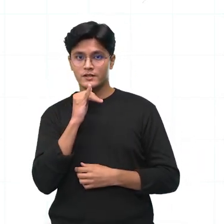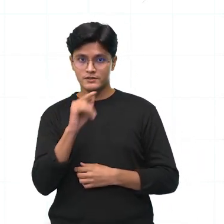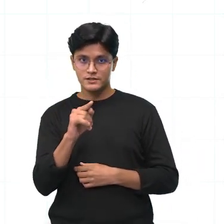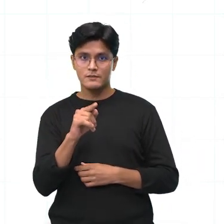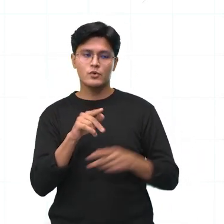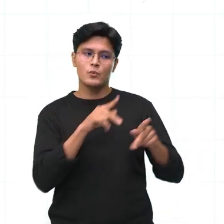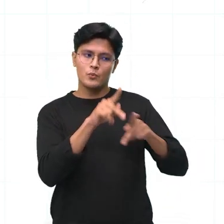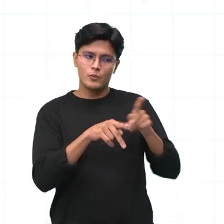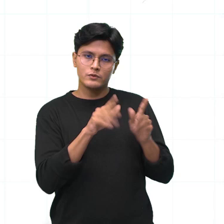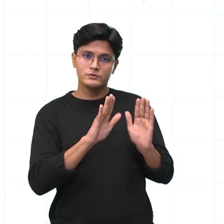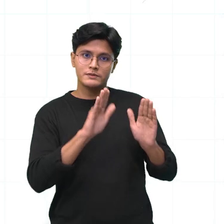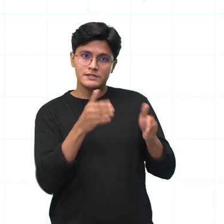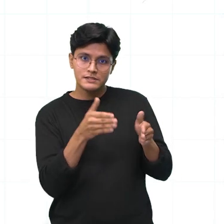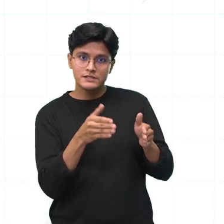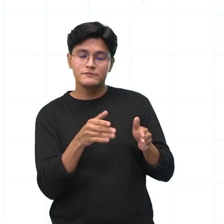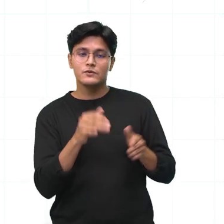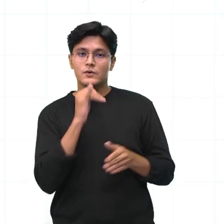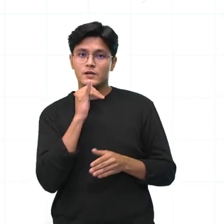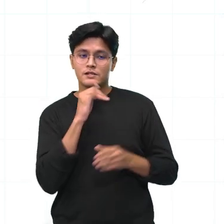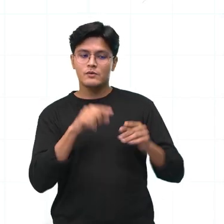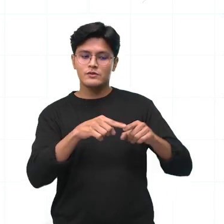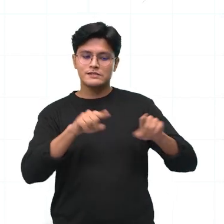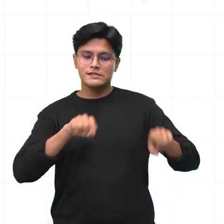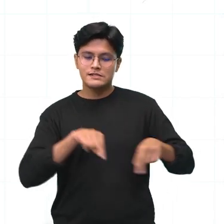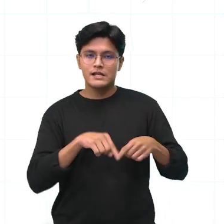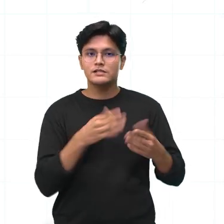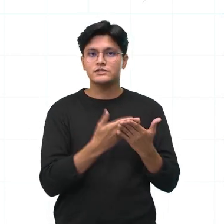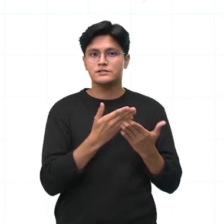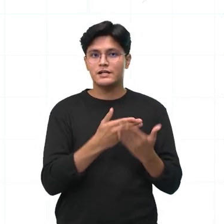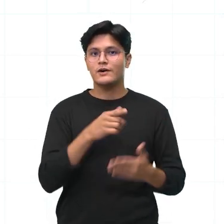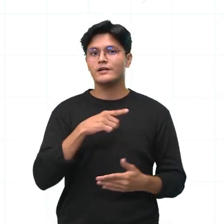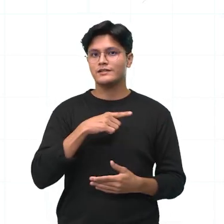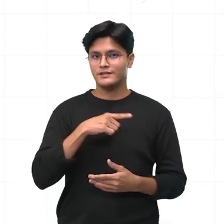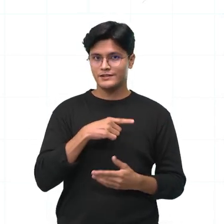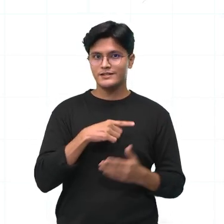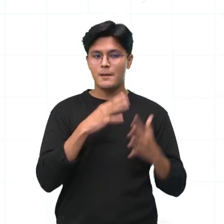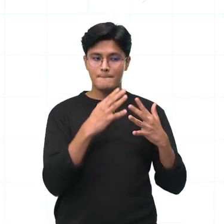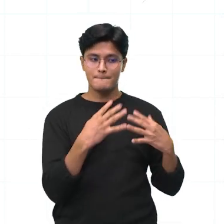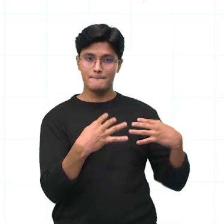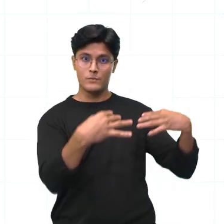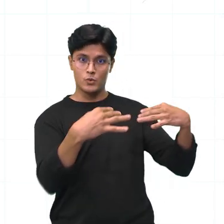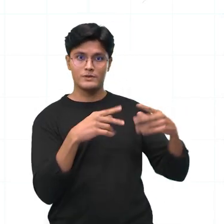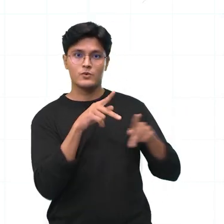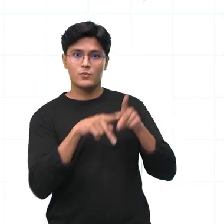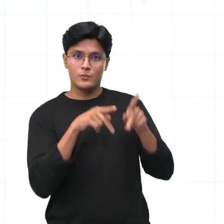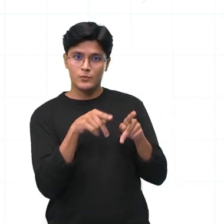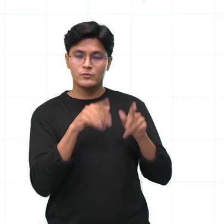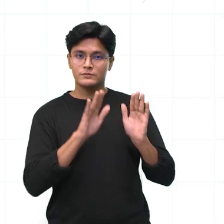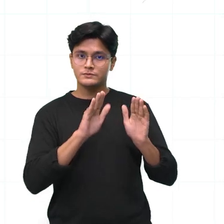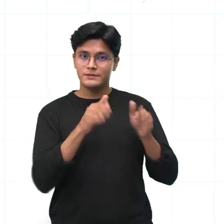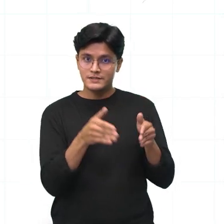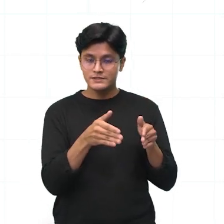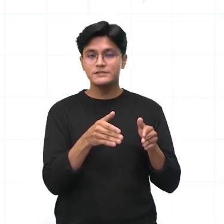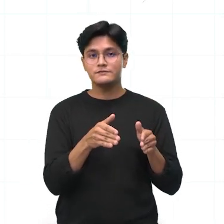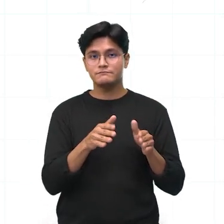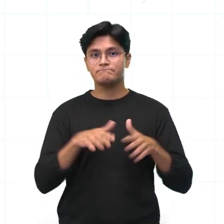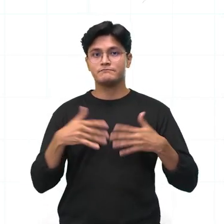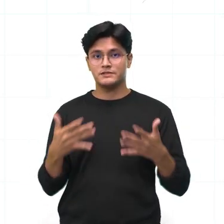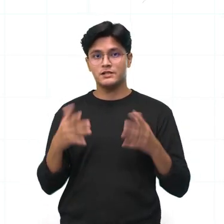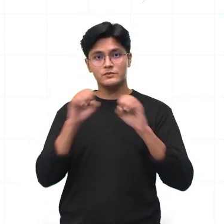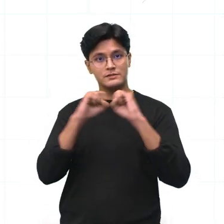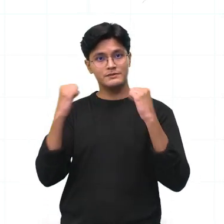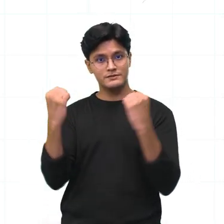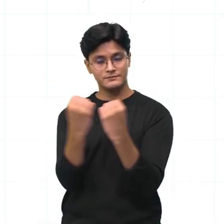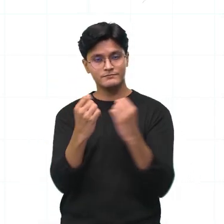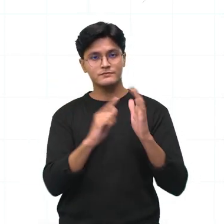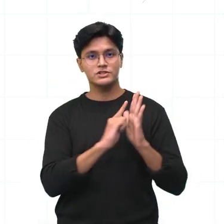seus colegas de classe, você vai ter um público específico, tá bom? Então, em linhas gerais, o seminário é esse gênero textual oral, né? Que